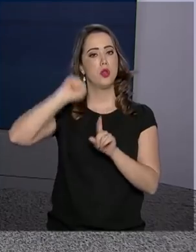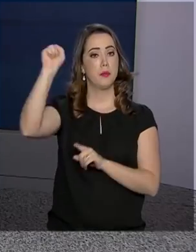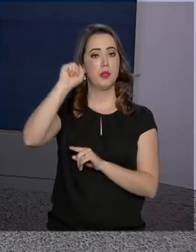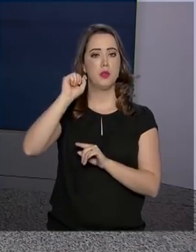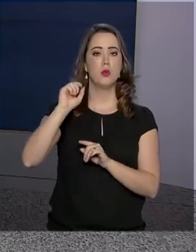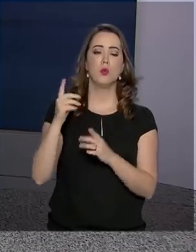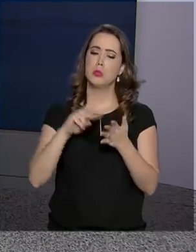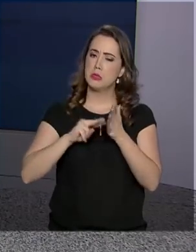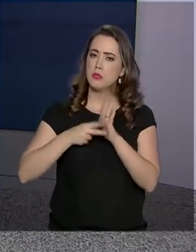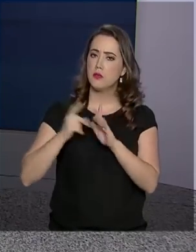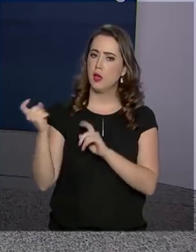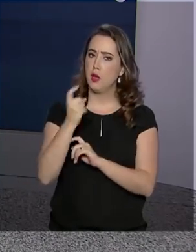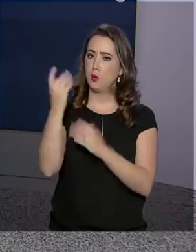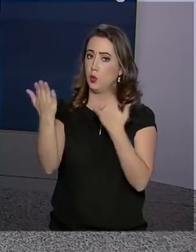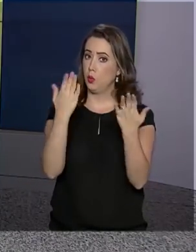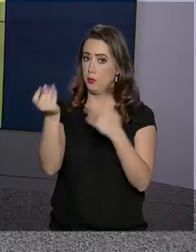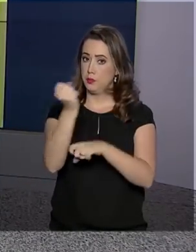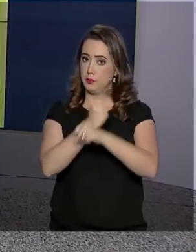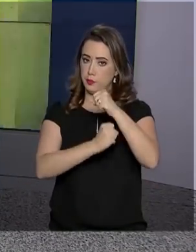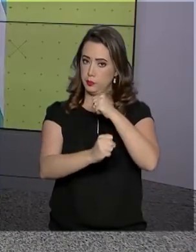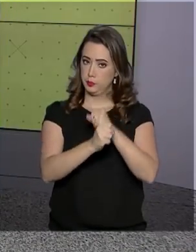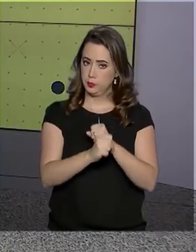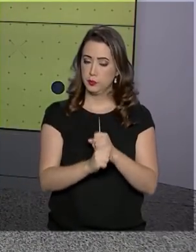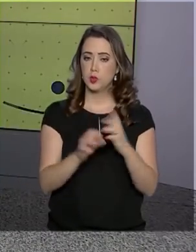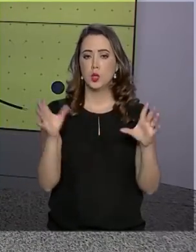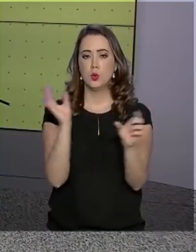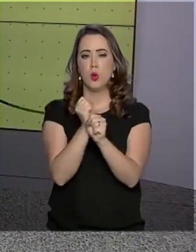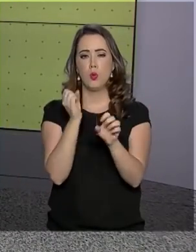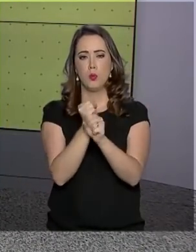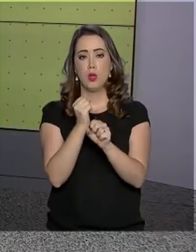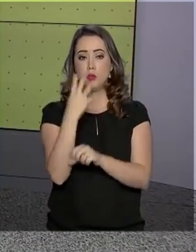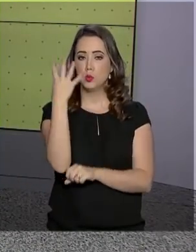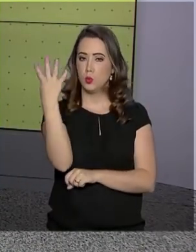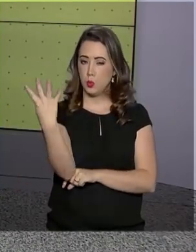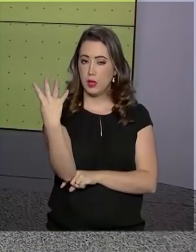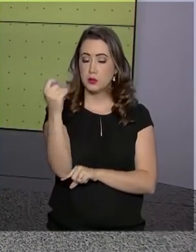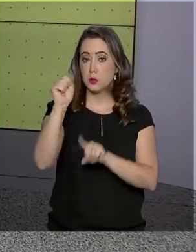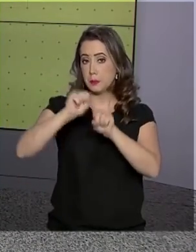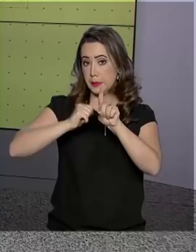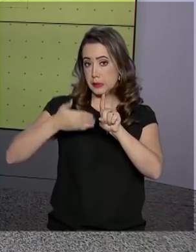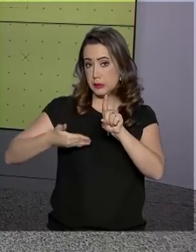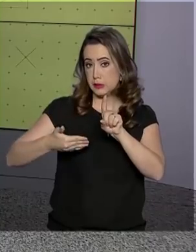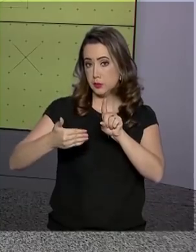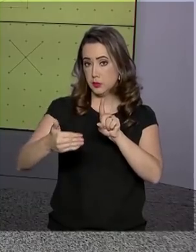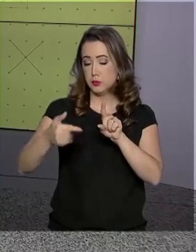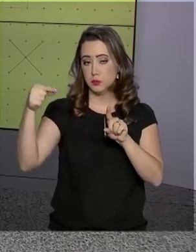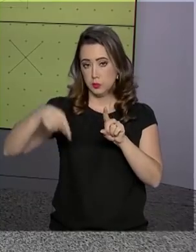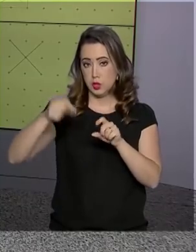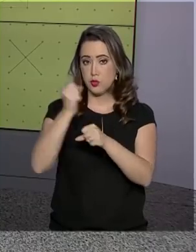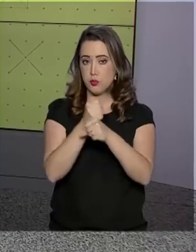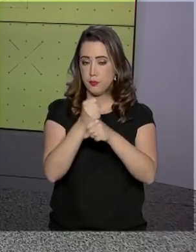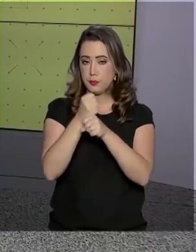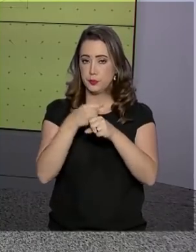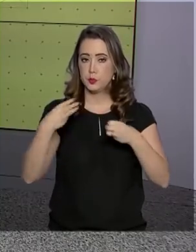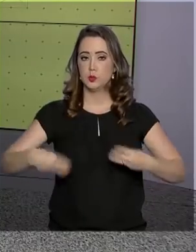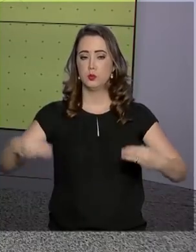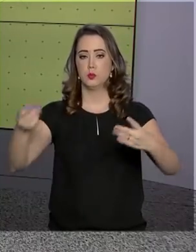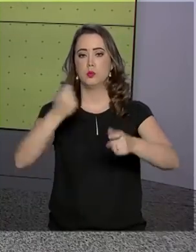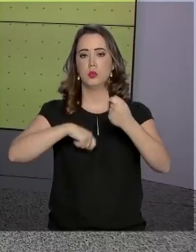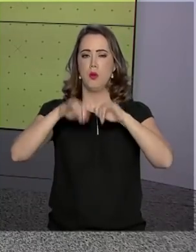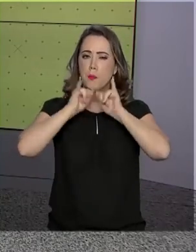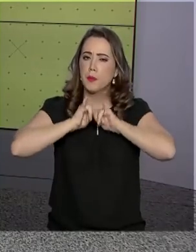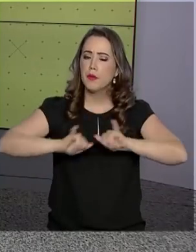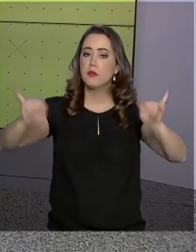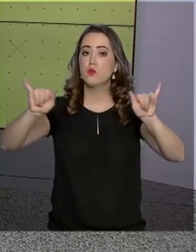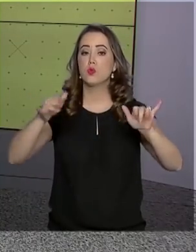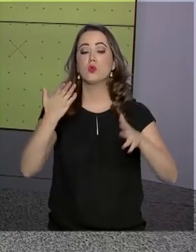uma alta em relação ao mesmo período do ano passado. No acumulado dos 4 primeiros meses deste ano, o Ministério da Economia informou que